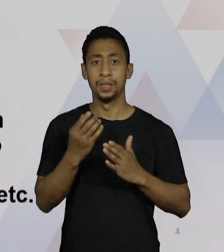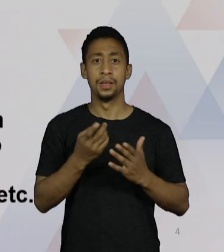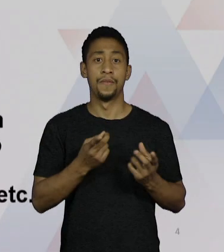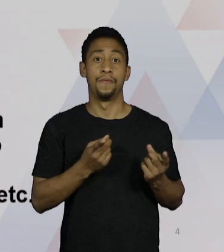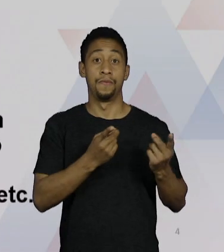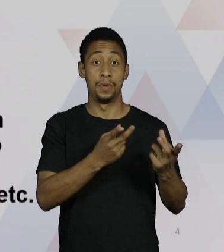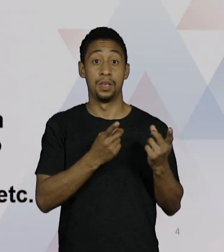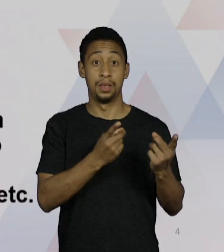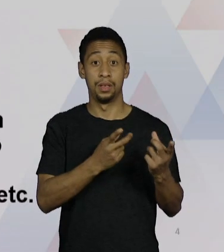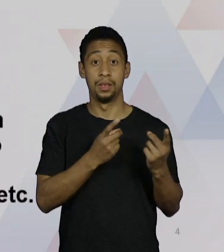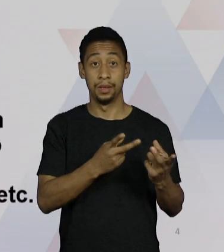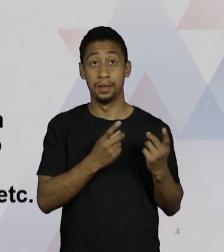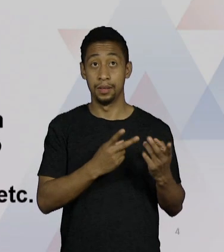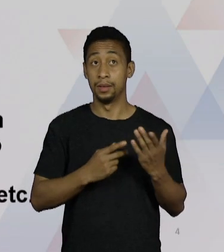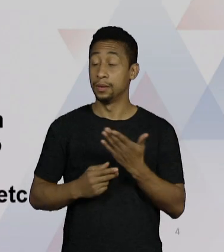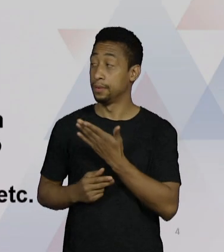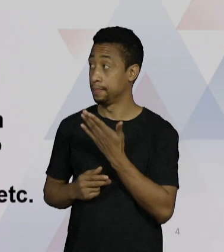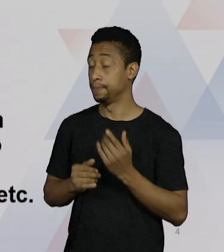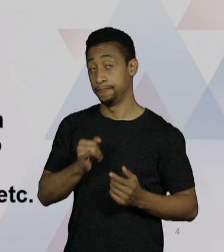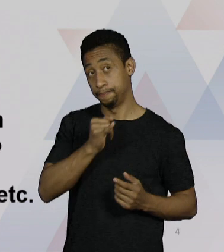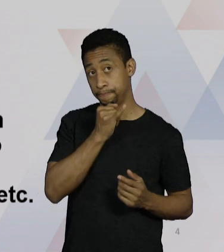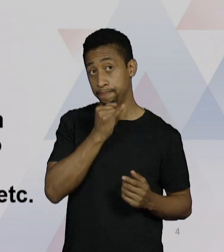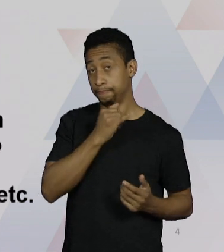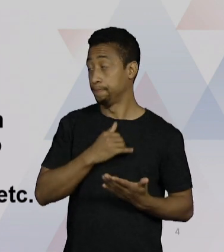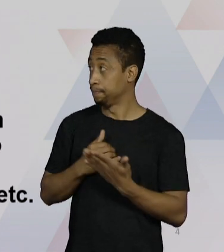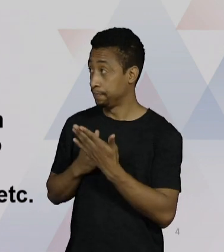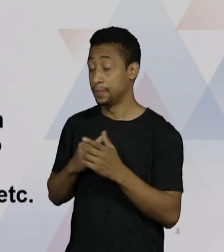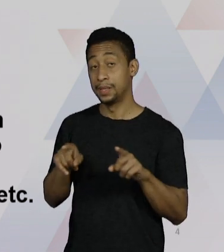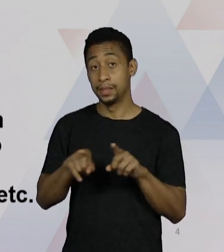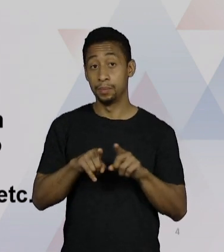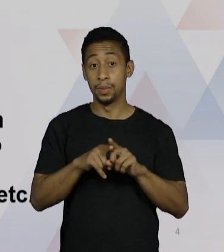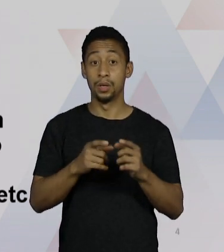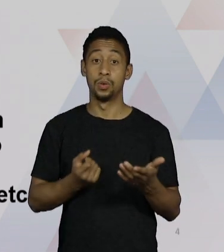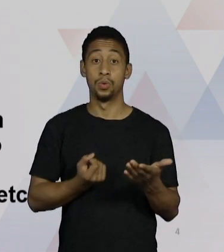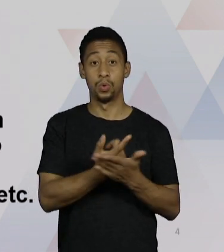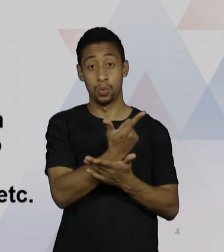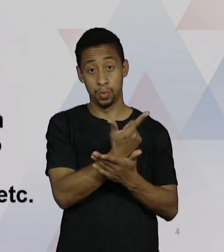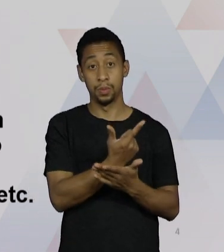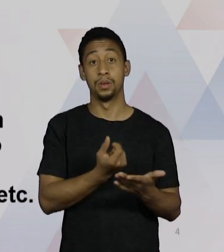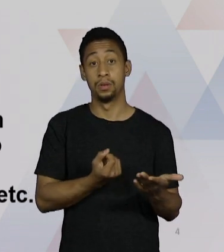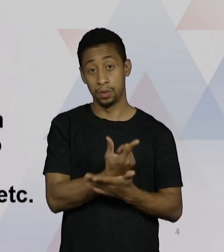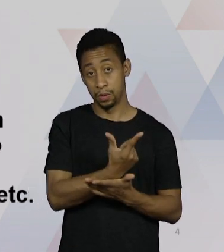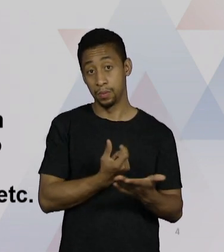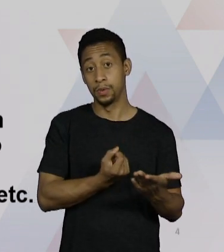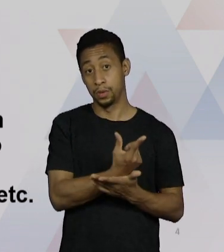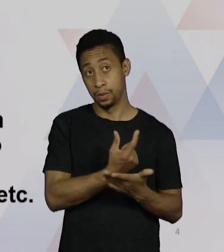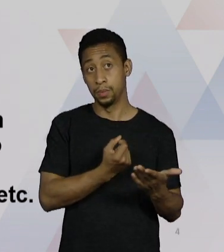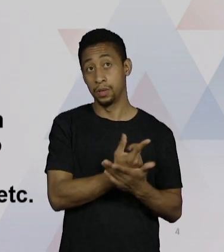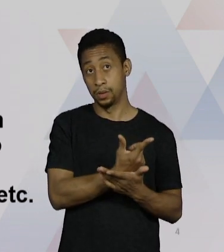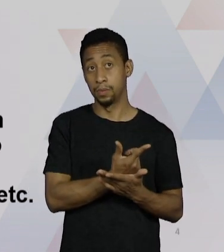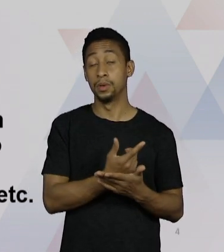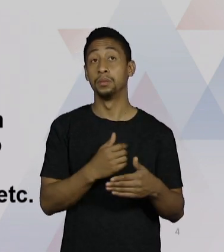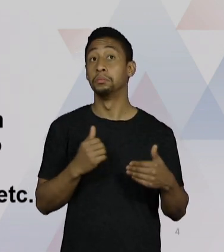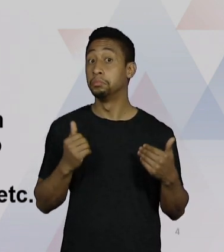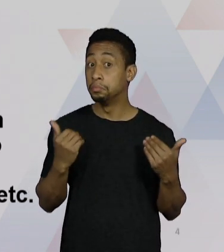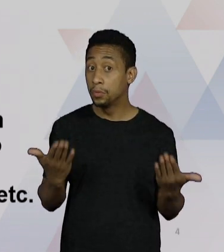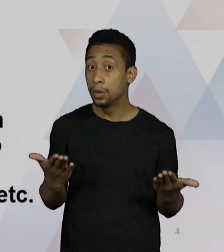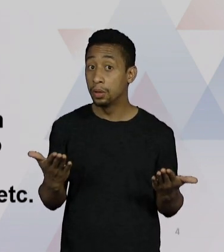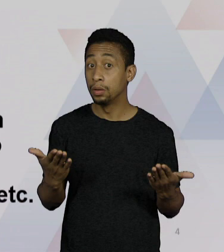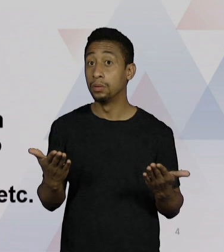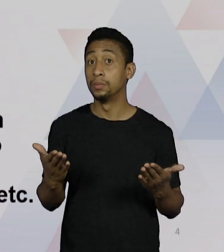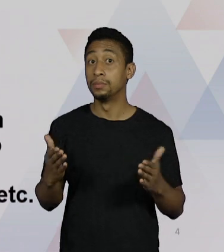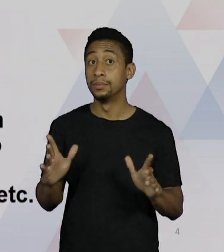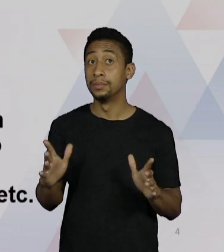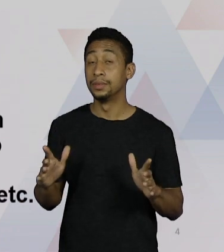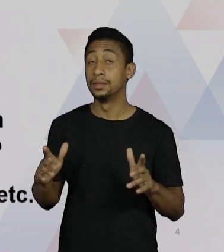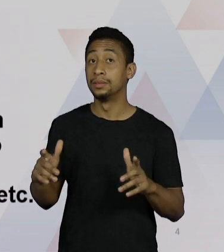que eu já dei exemplo, o processo de compra, quais outras áreas, a